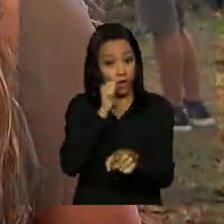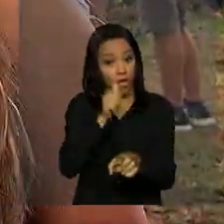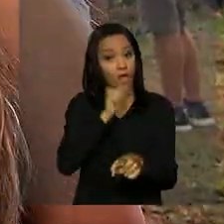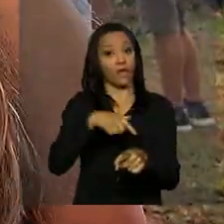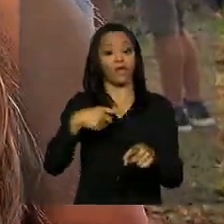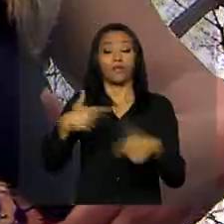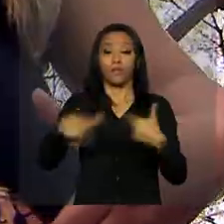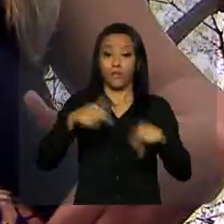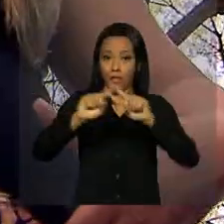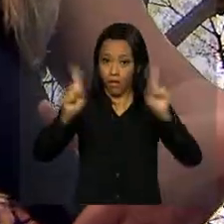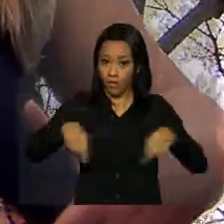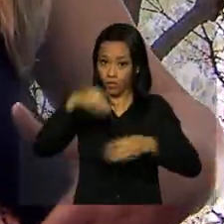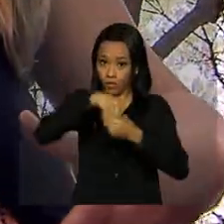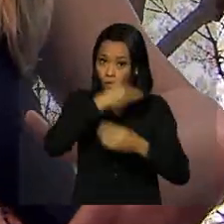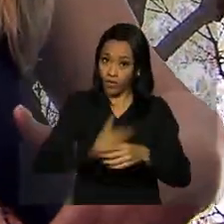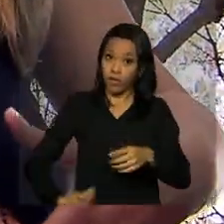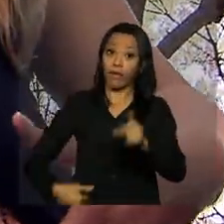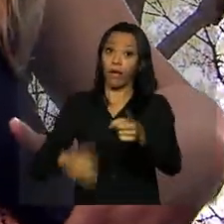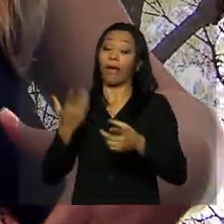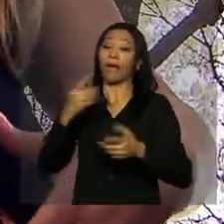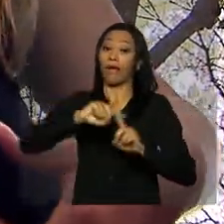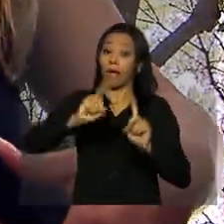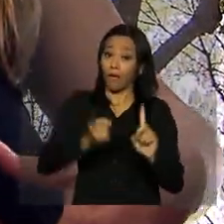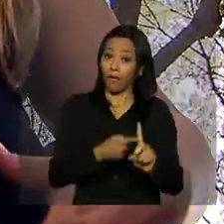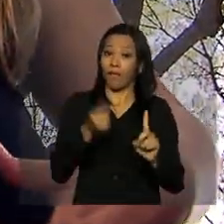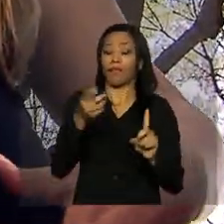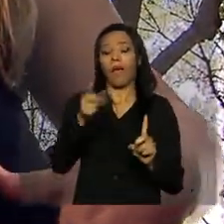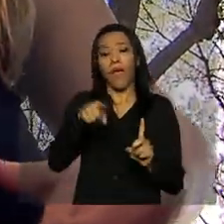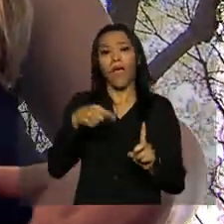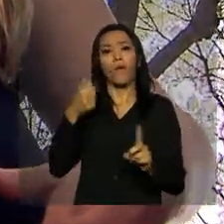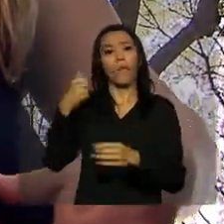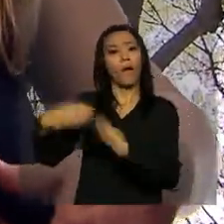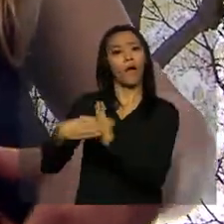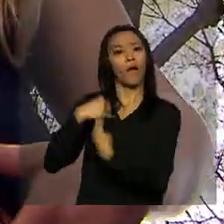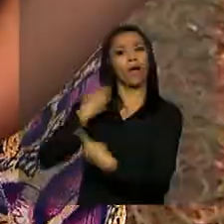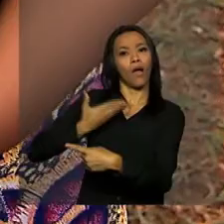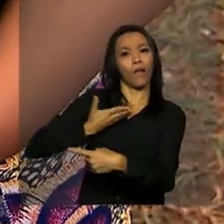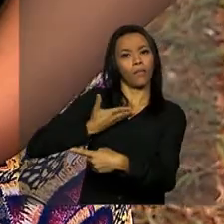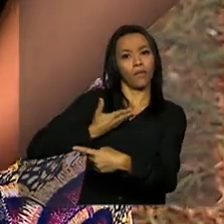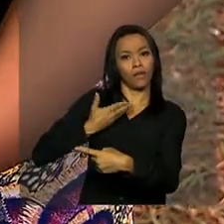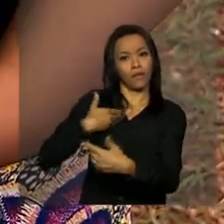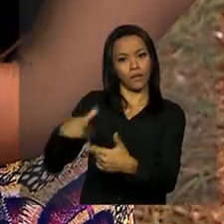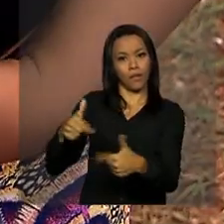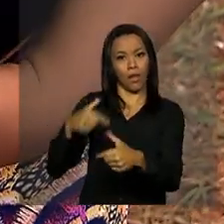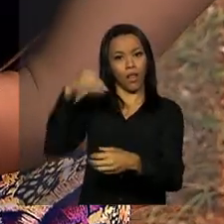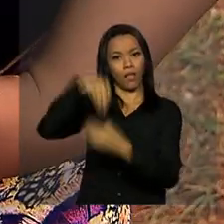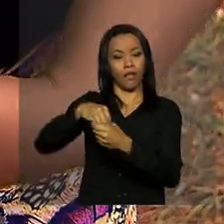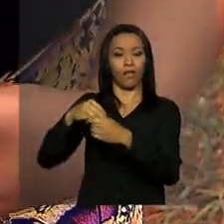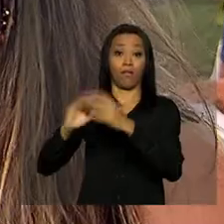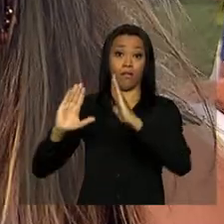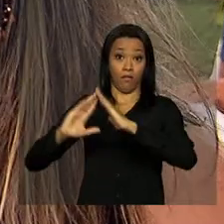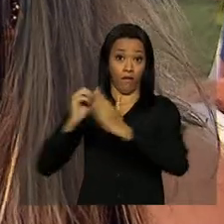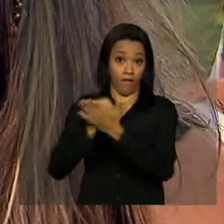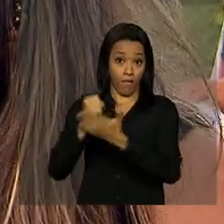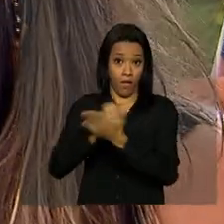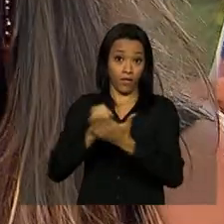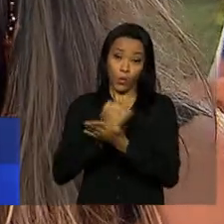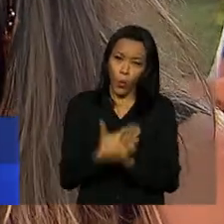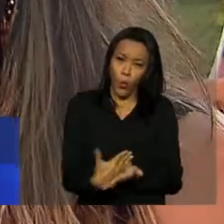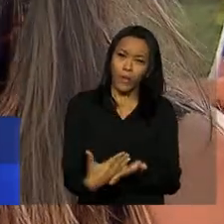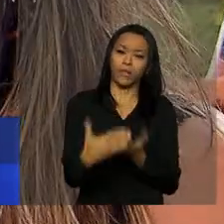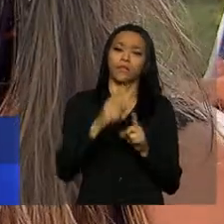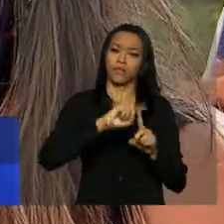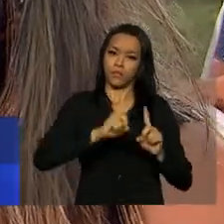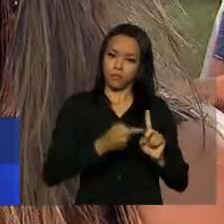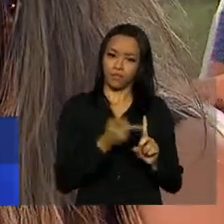grávida de sete meses, recebeu a indicação do repelente de uma amiga farmacêutica no começo da gravidez. Intensifiquei